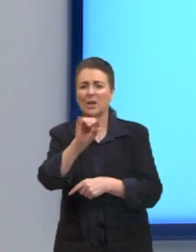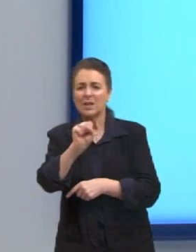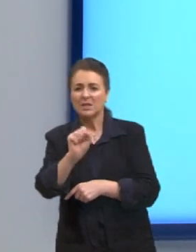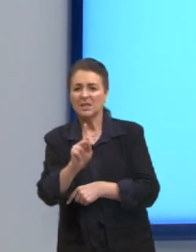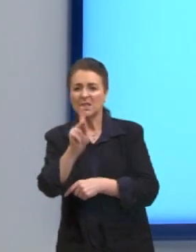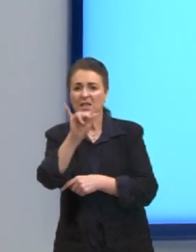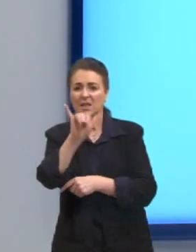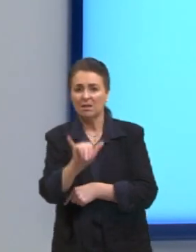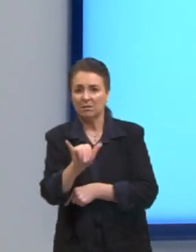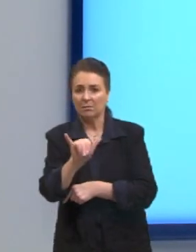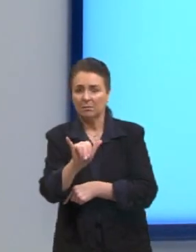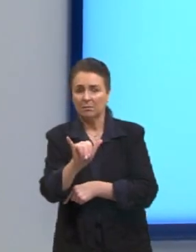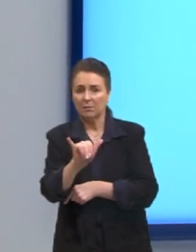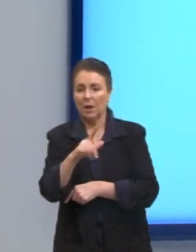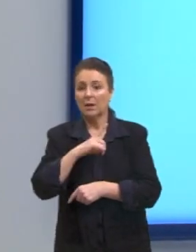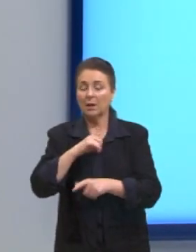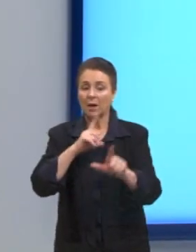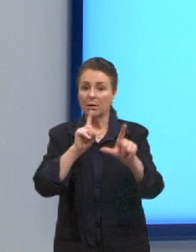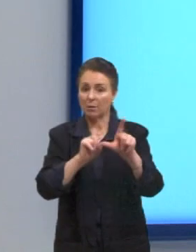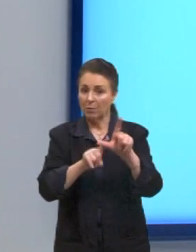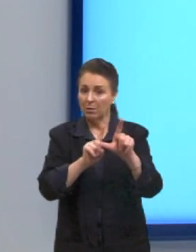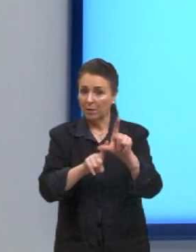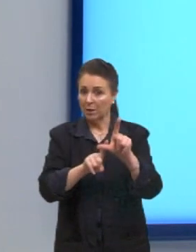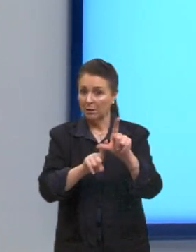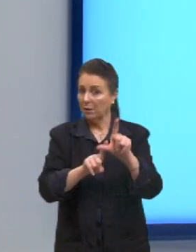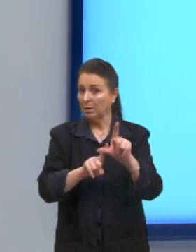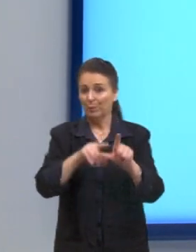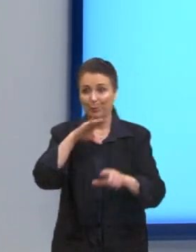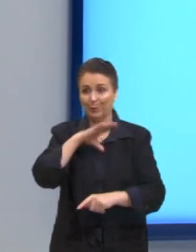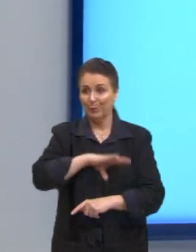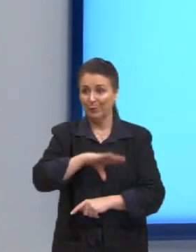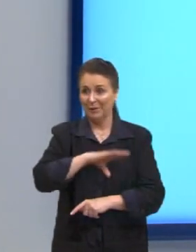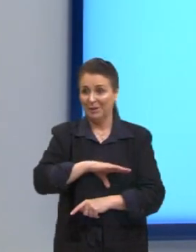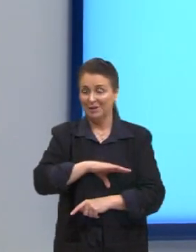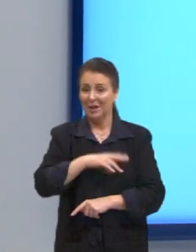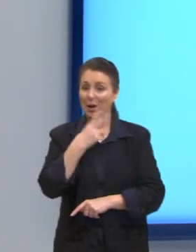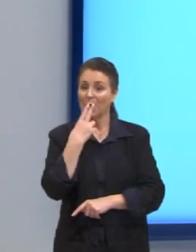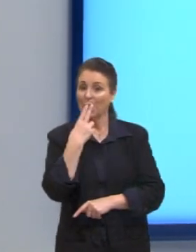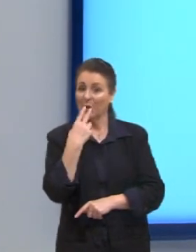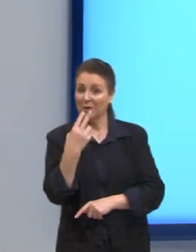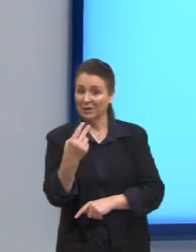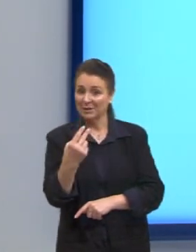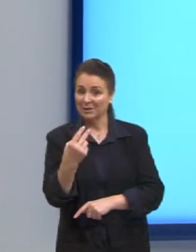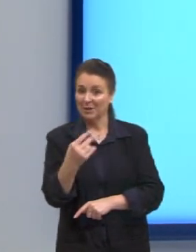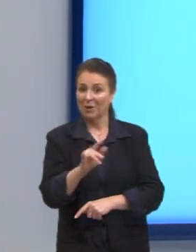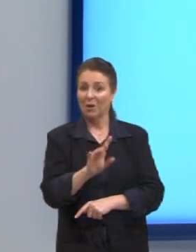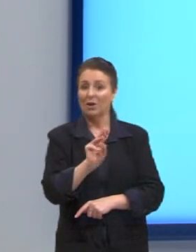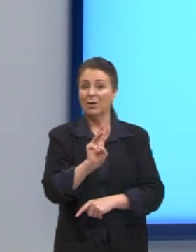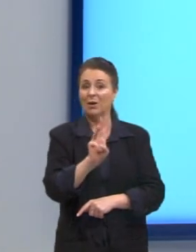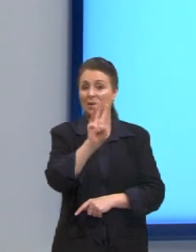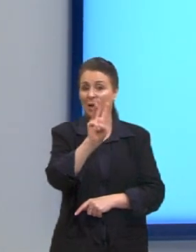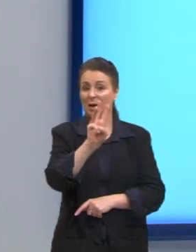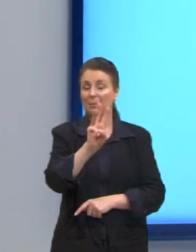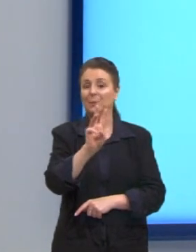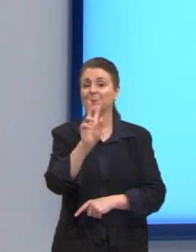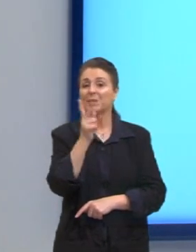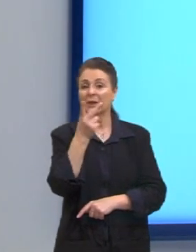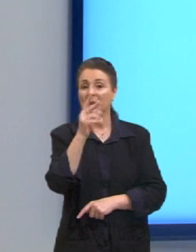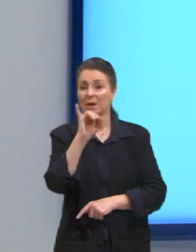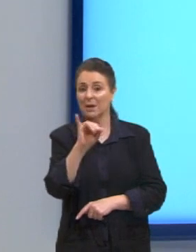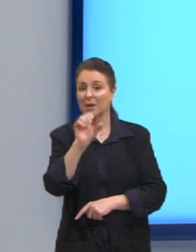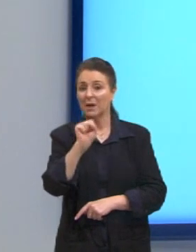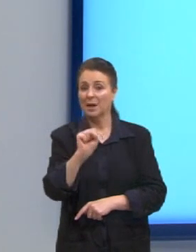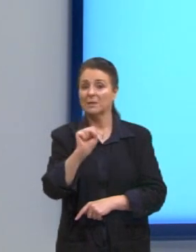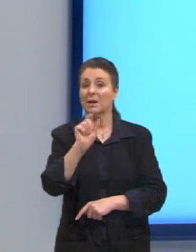exemplo, nós já temos uma grafia em língua portuguesa. Em inglês, é escrito com a grafia W-H-I